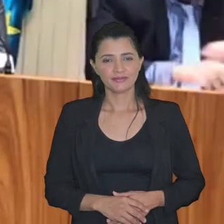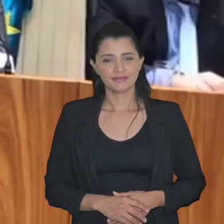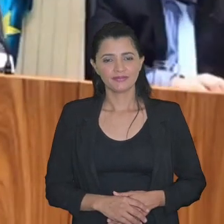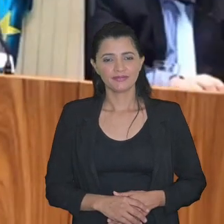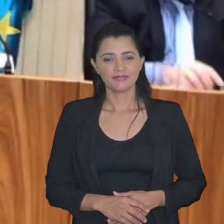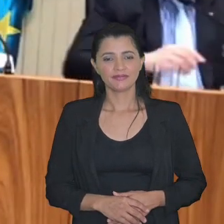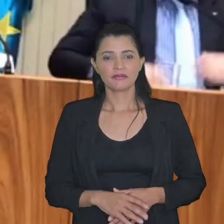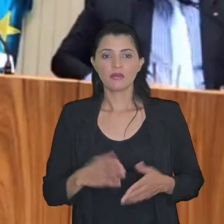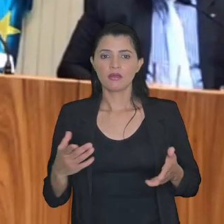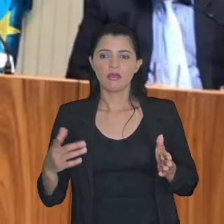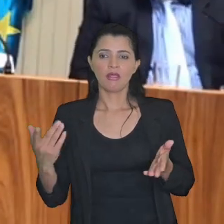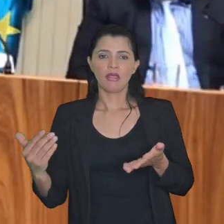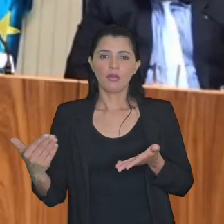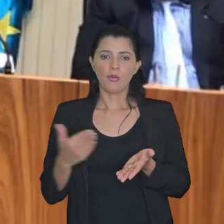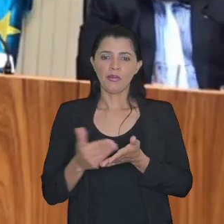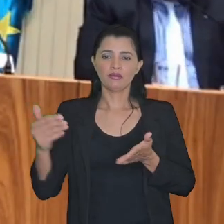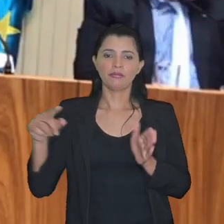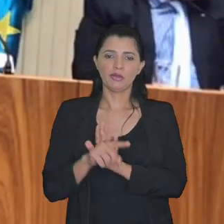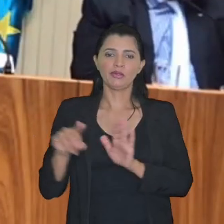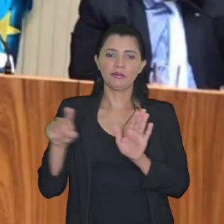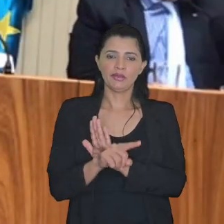agora começam a chegar as perguntas